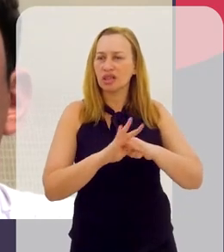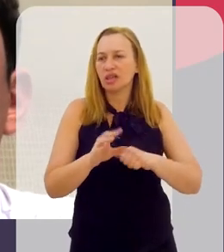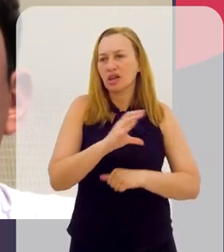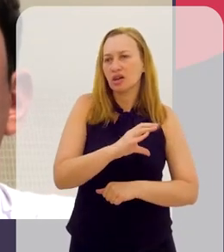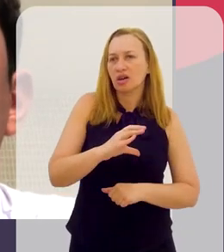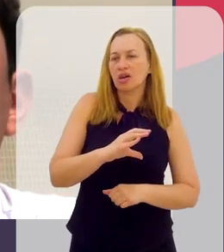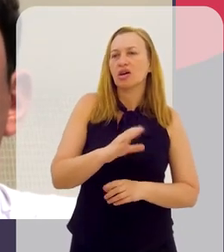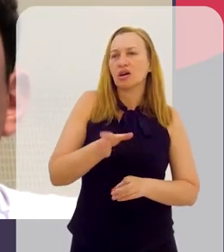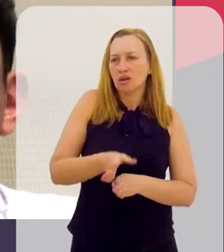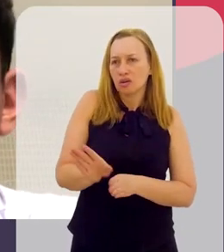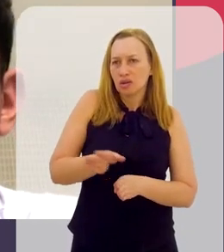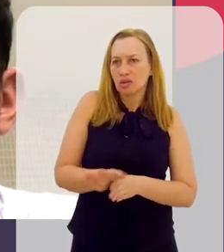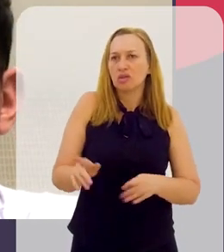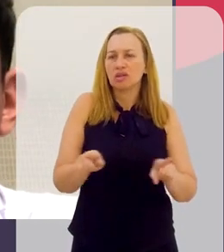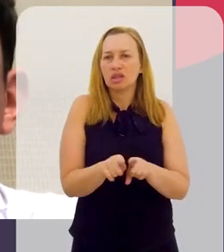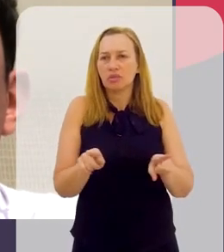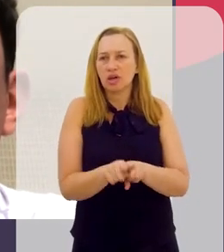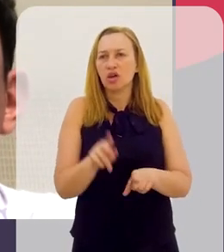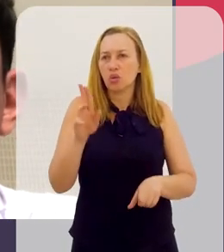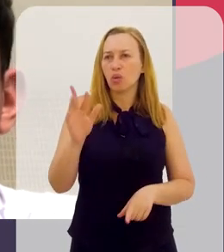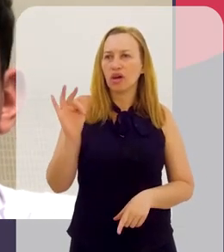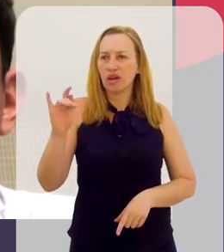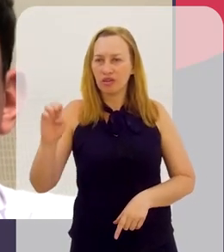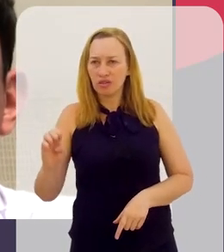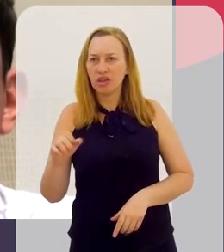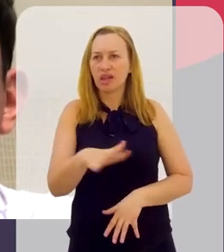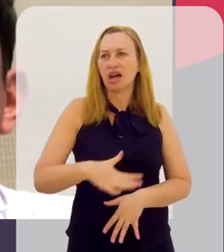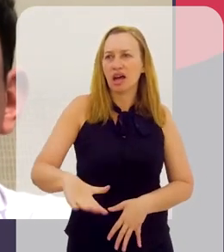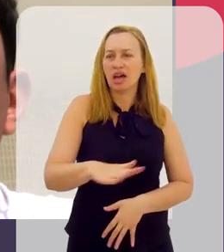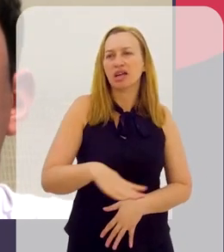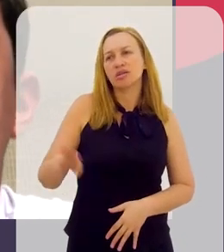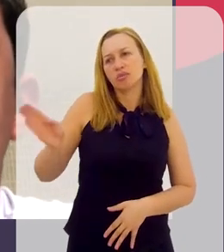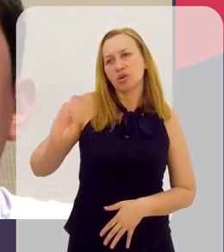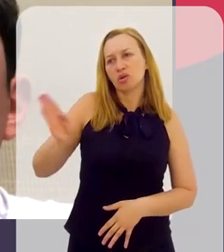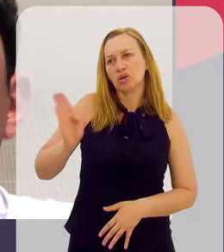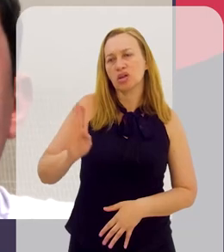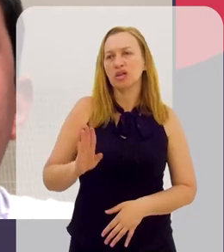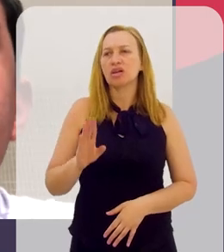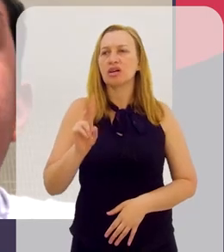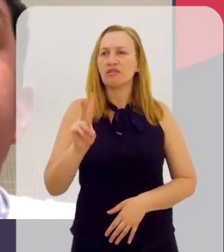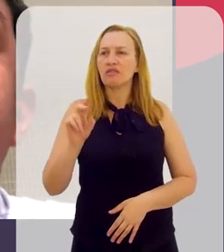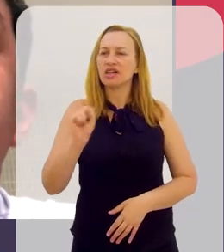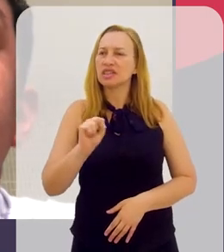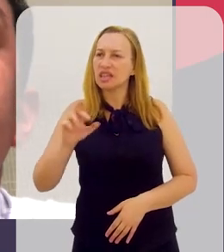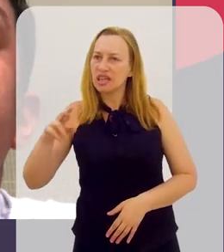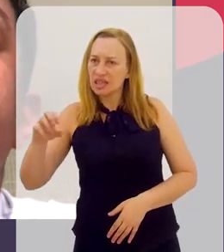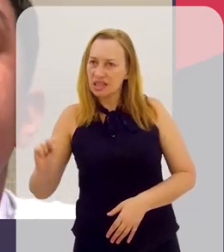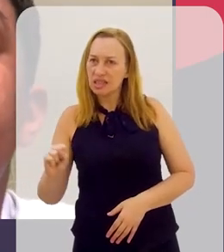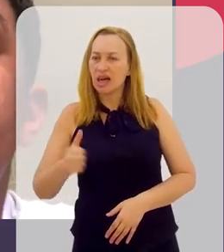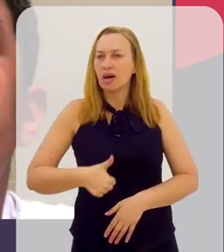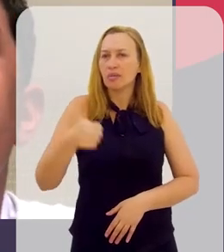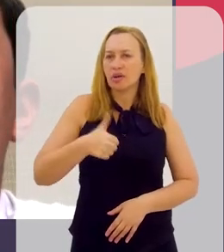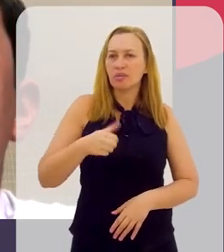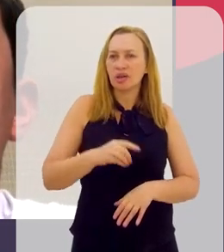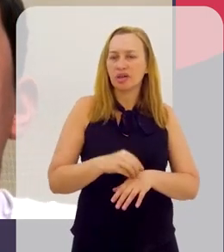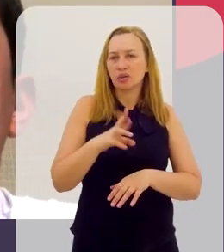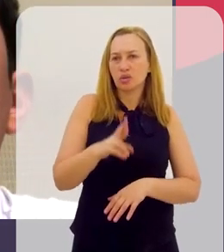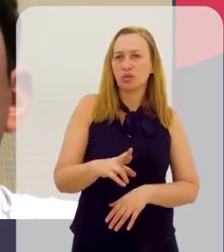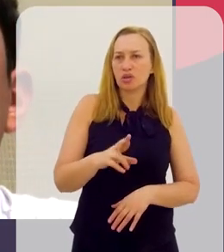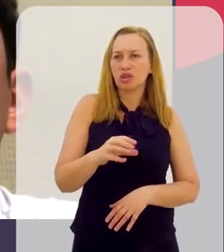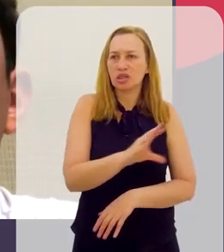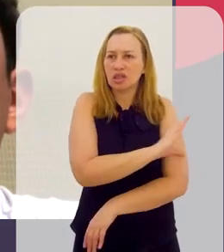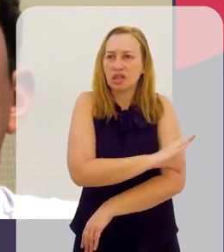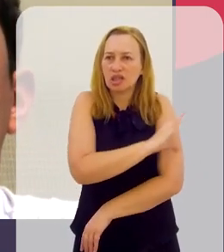orientadora também de Campos. Na UENF e também na área de biologia. Vanessa, que a primeira